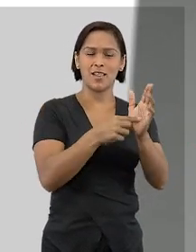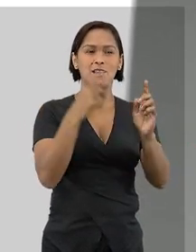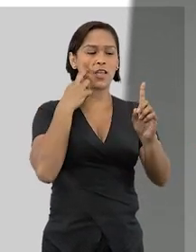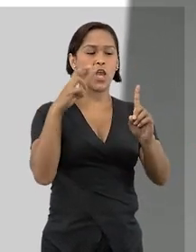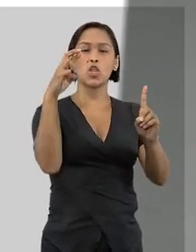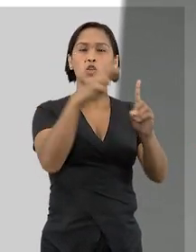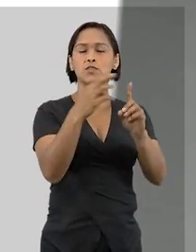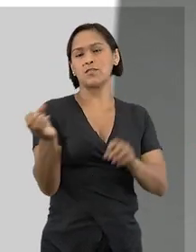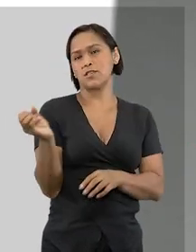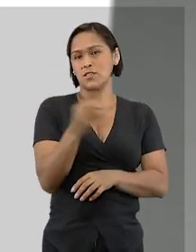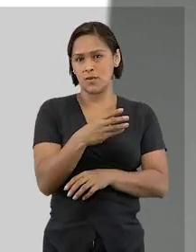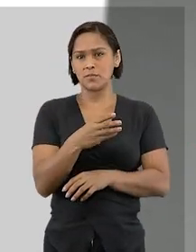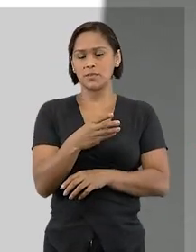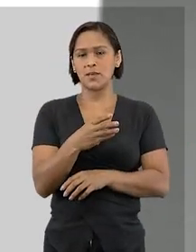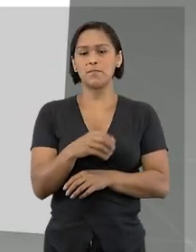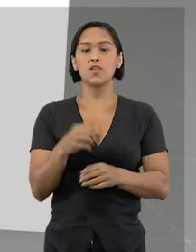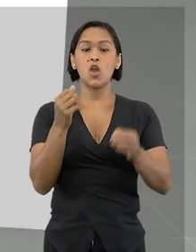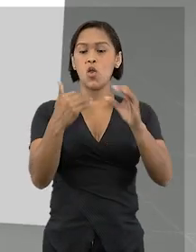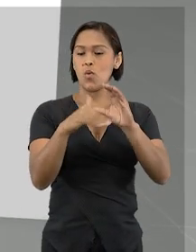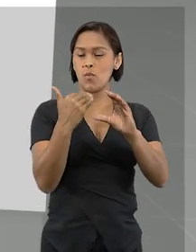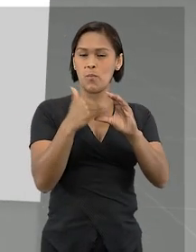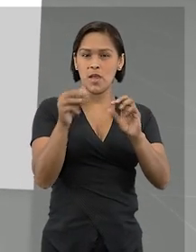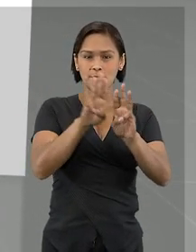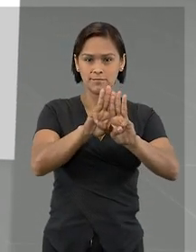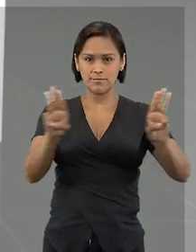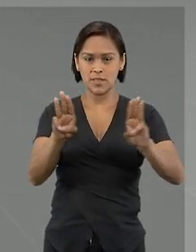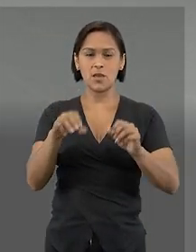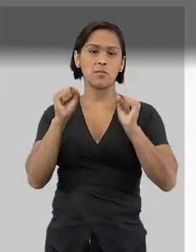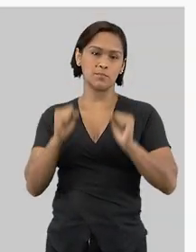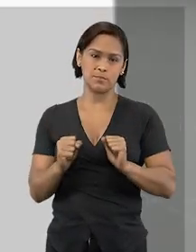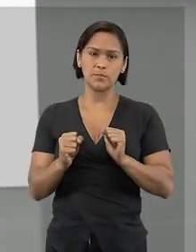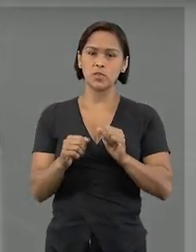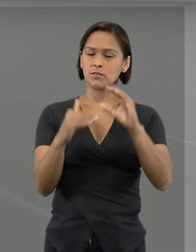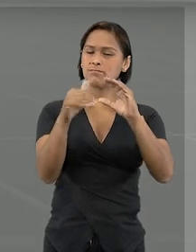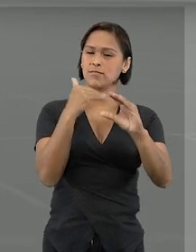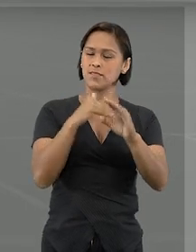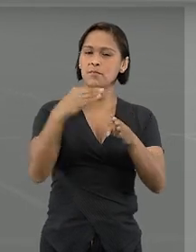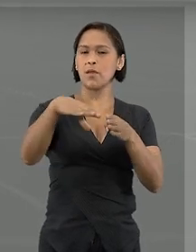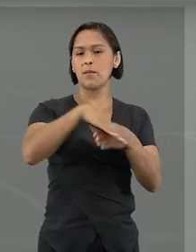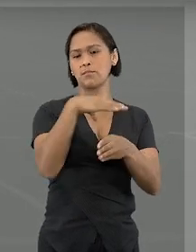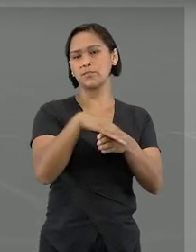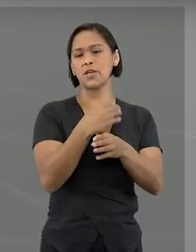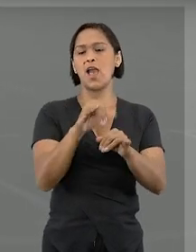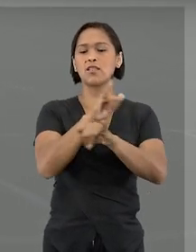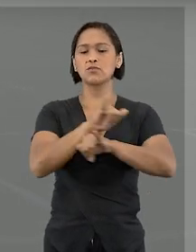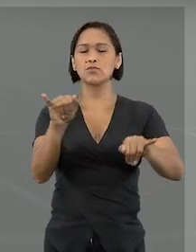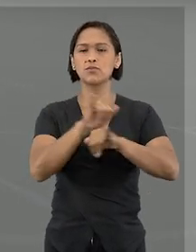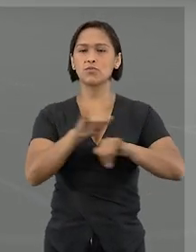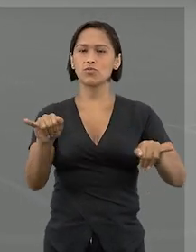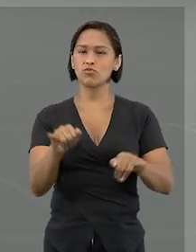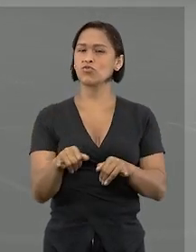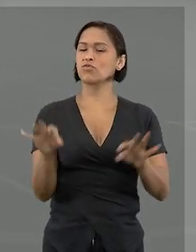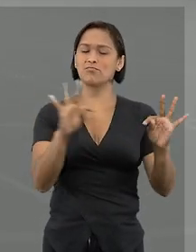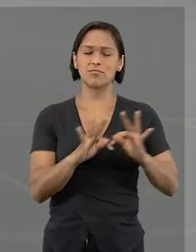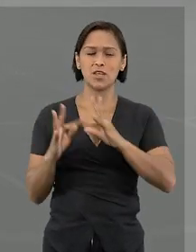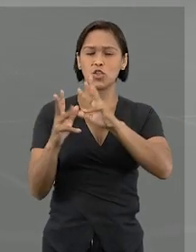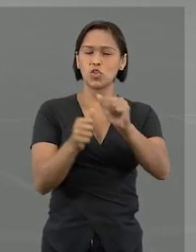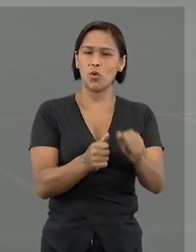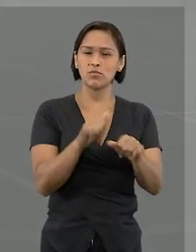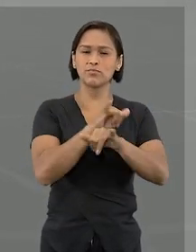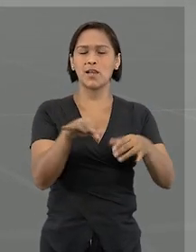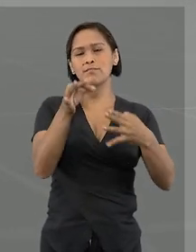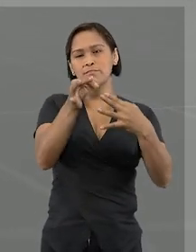Automáticas. Com o seu e-mail cadastrado em nosso sistema, você recebe sempre, em primeira mão, as novas publicações do